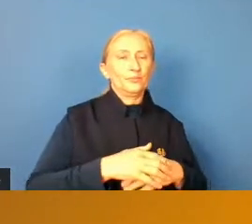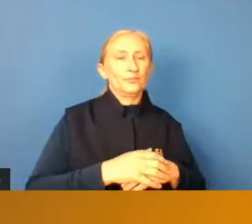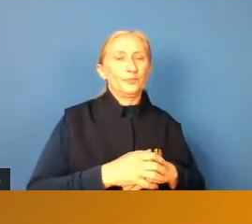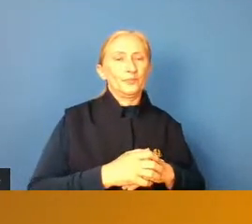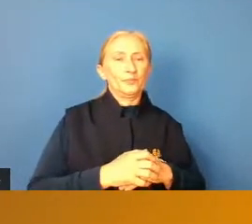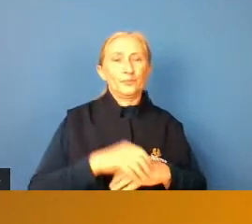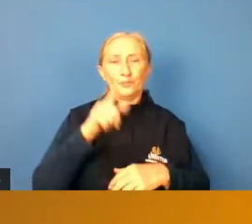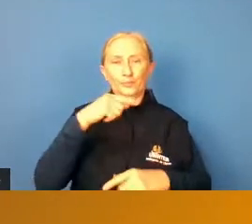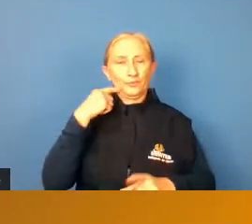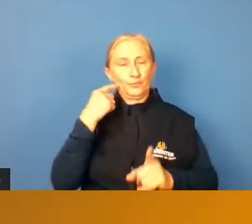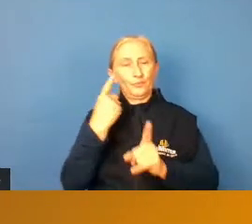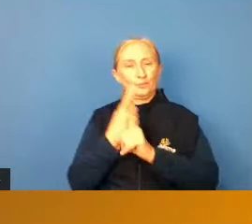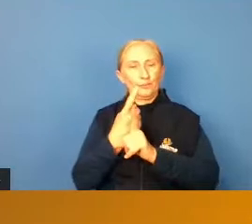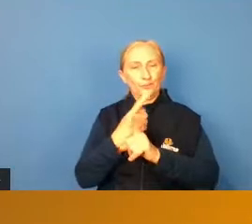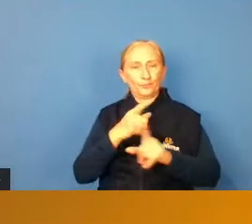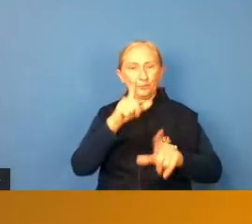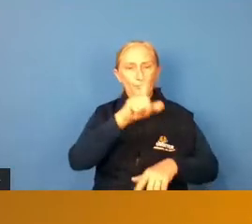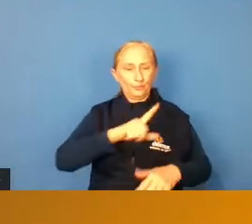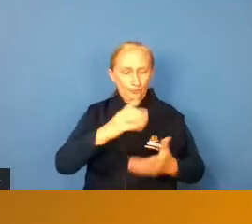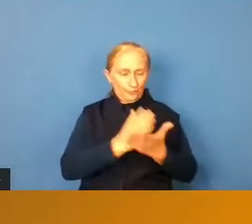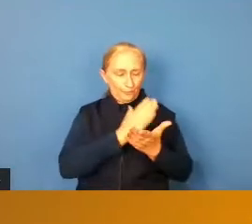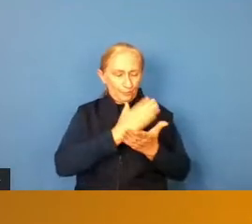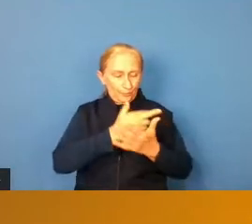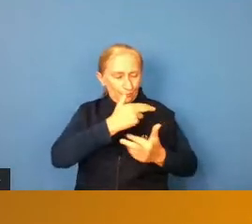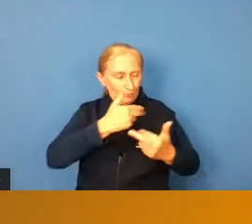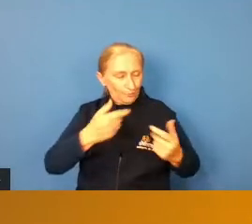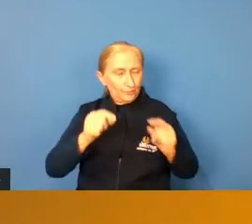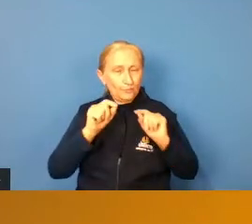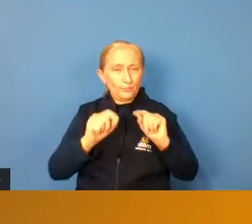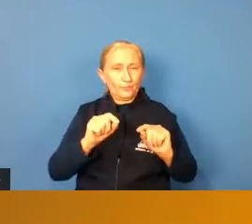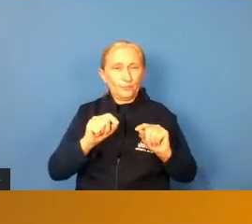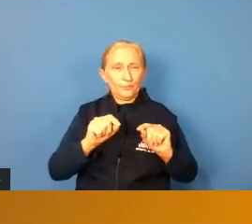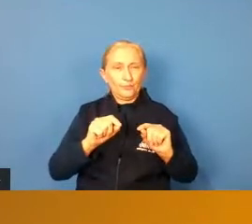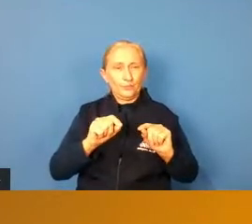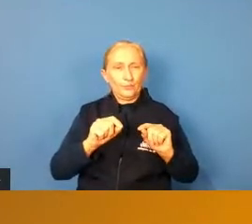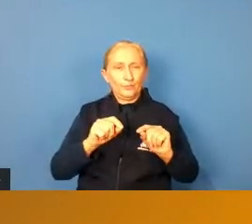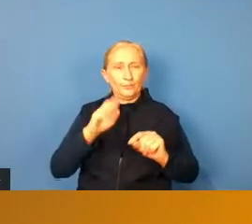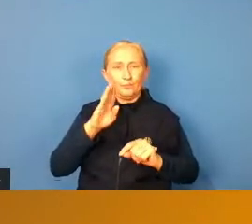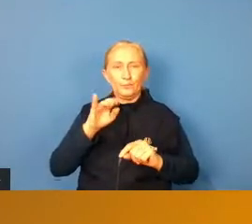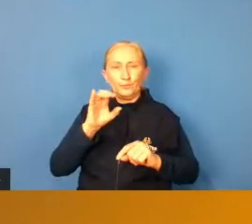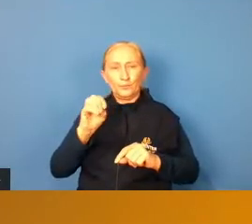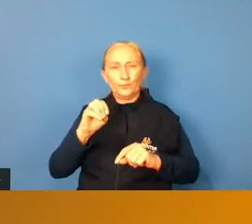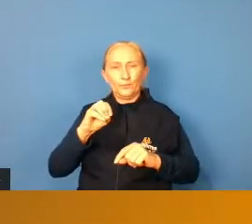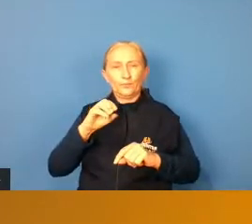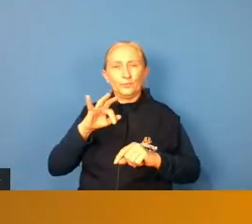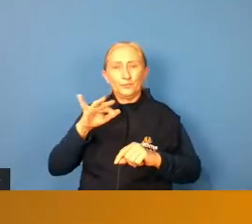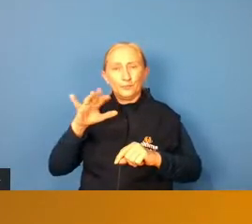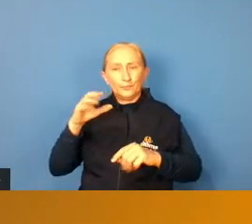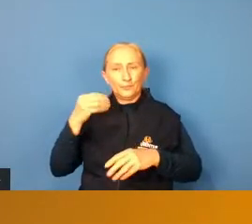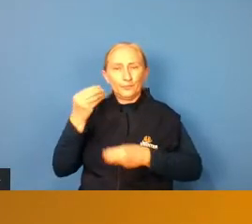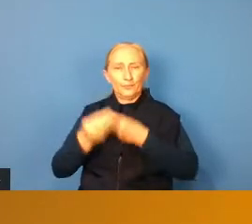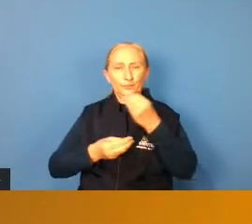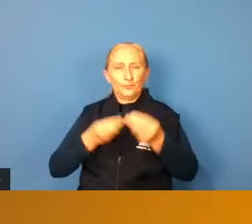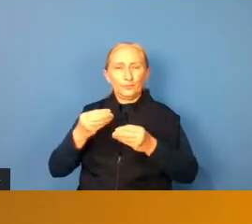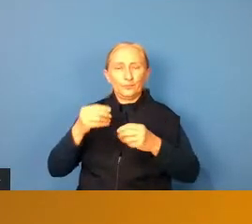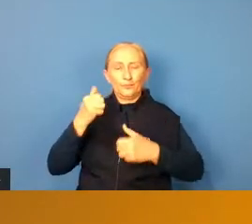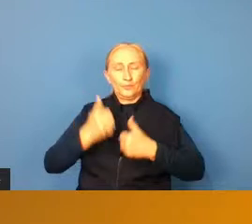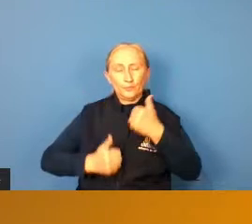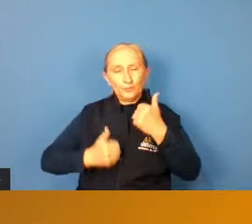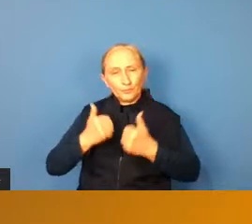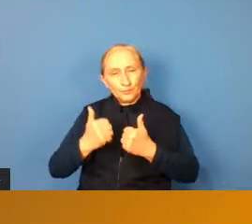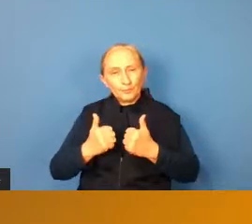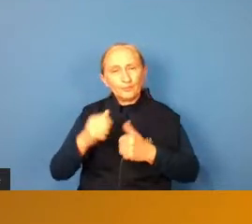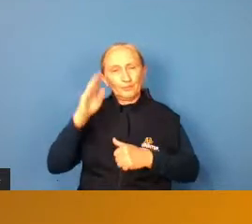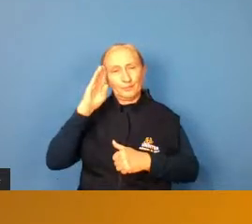nós encontramos na literatura muitos trabalhos sobre a biomecânica utilizada no futebol né